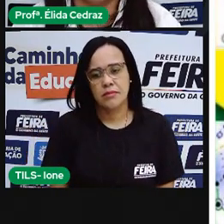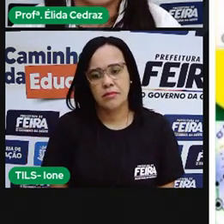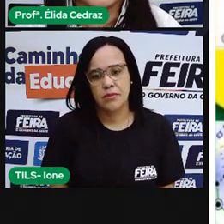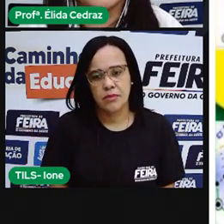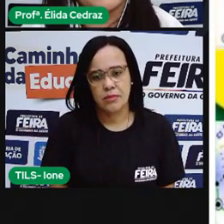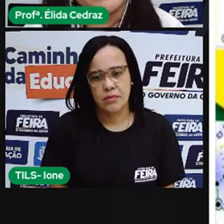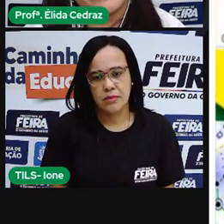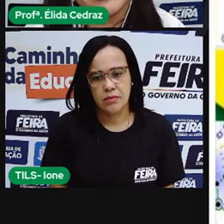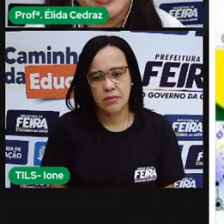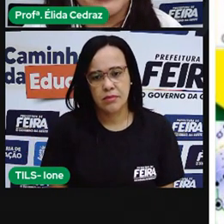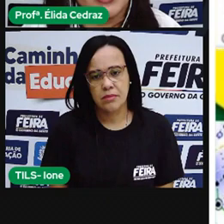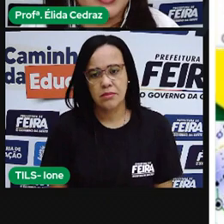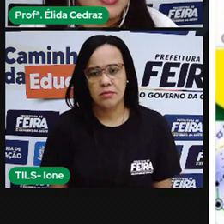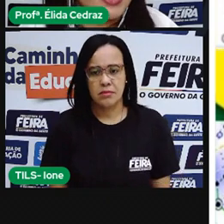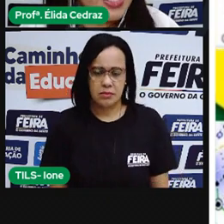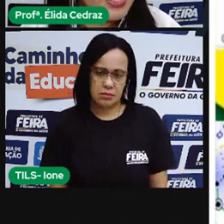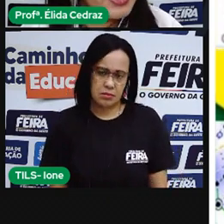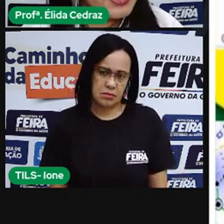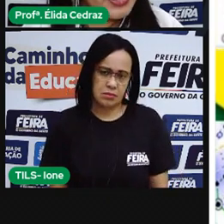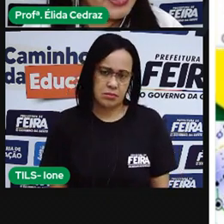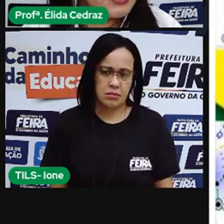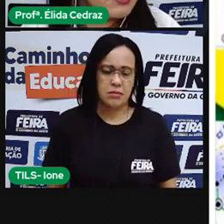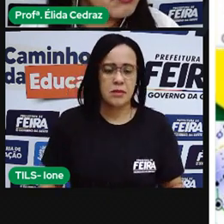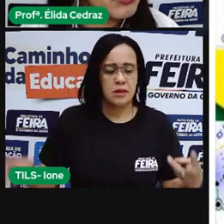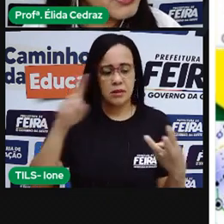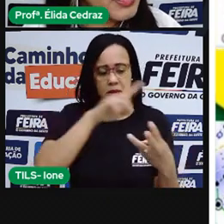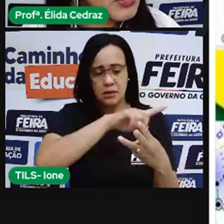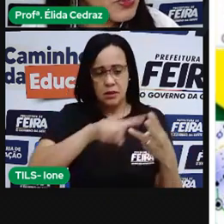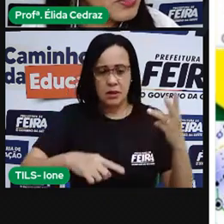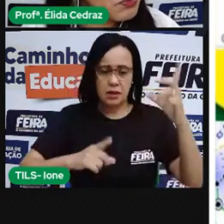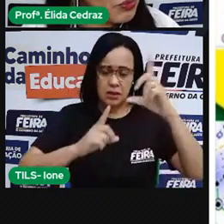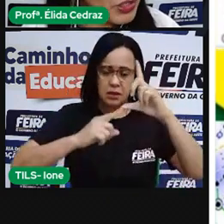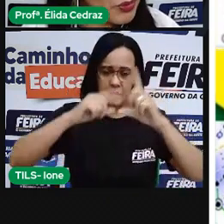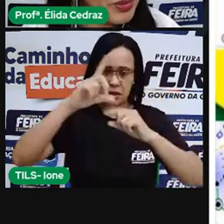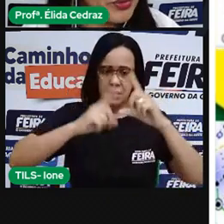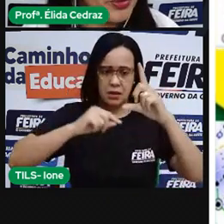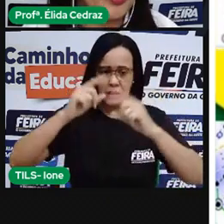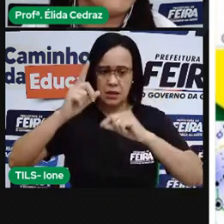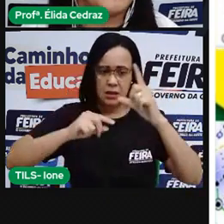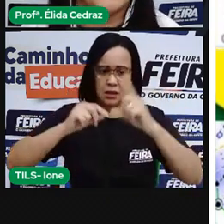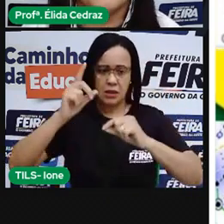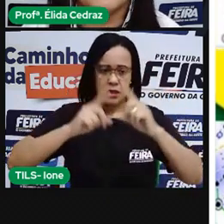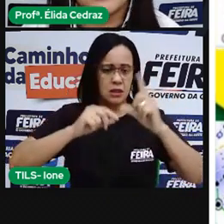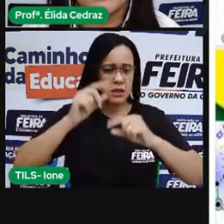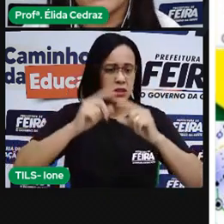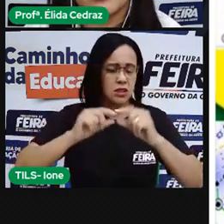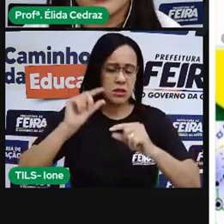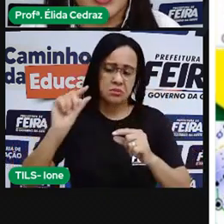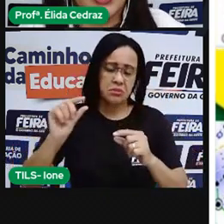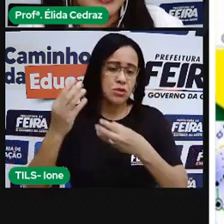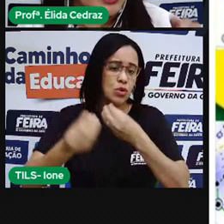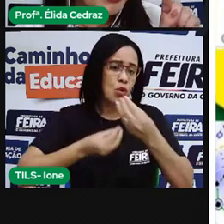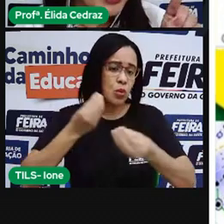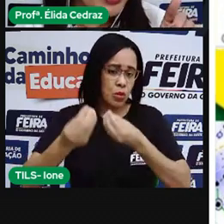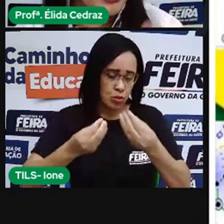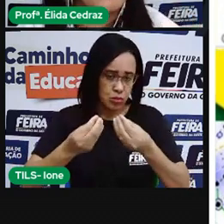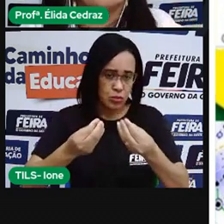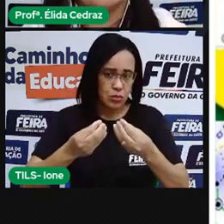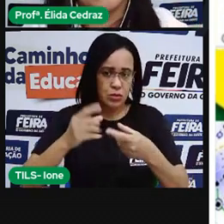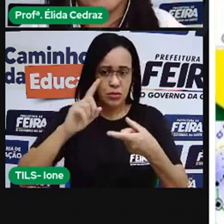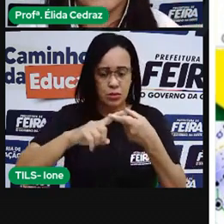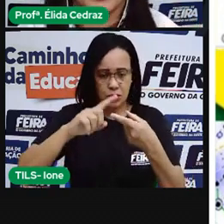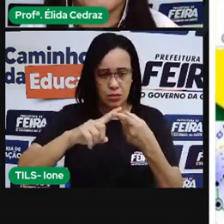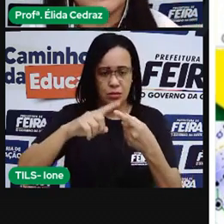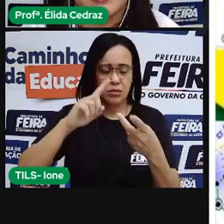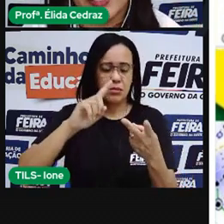E agora nós temos essas três estrelas, constelações um pouquinho menor. Nós temos a Cão Menor,